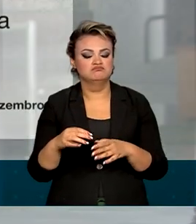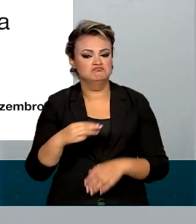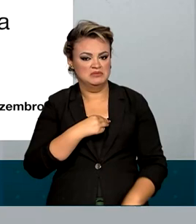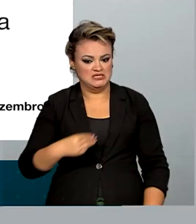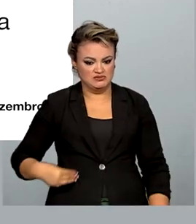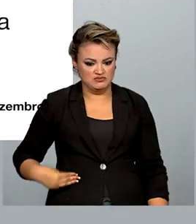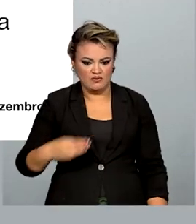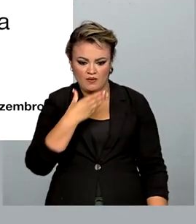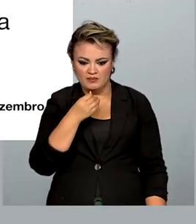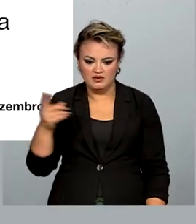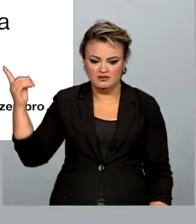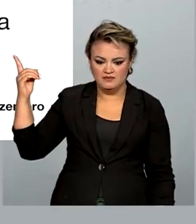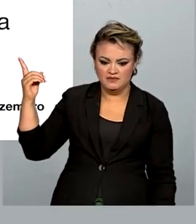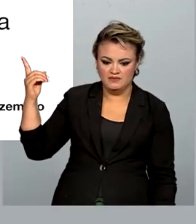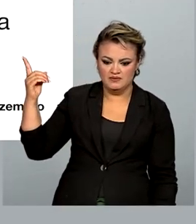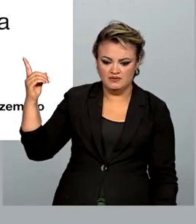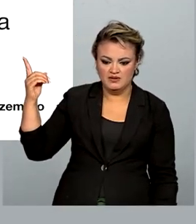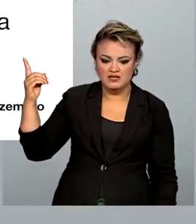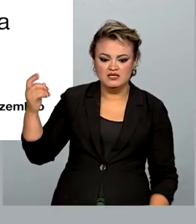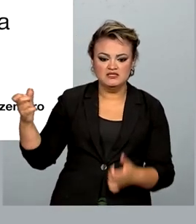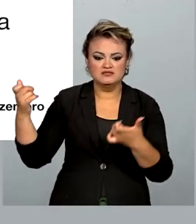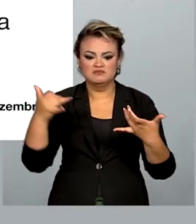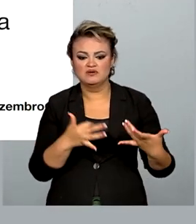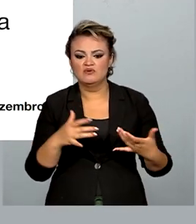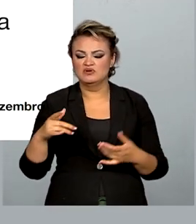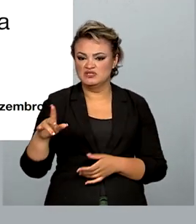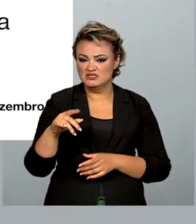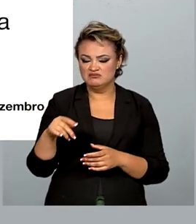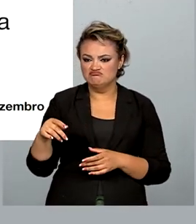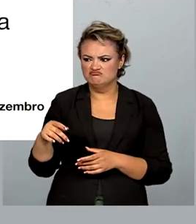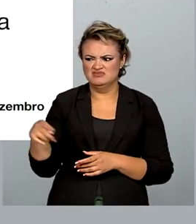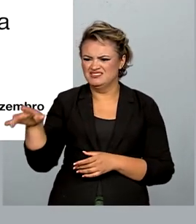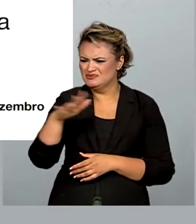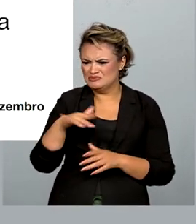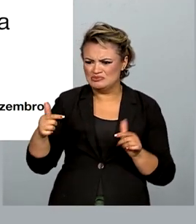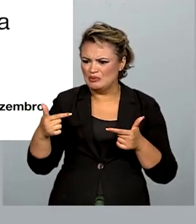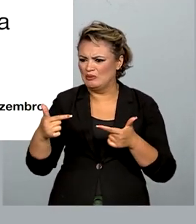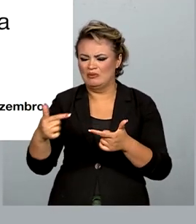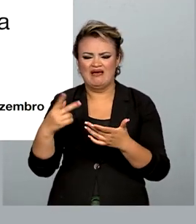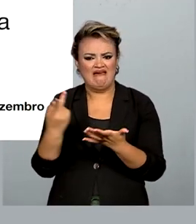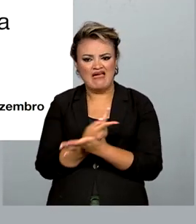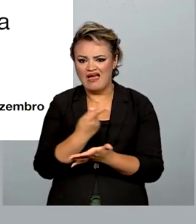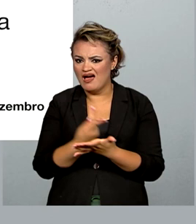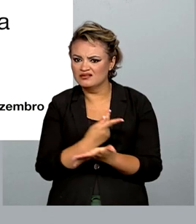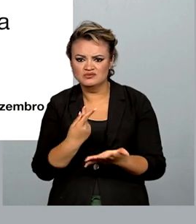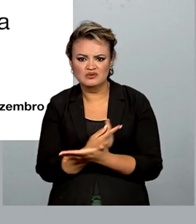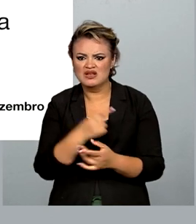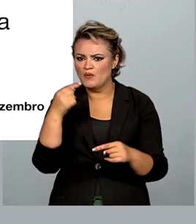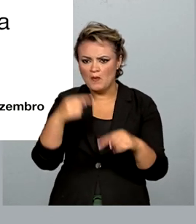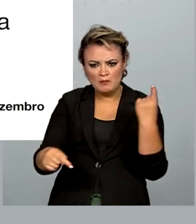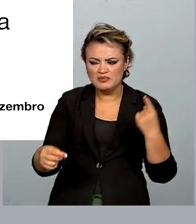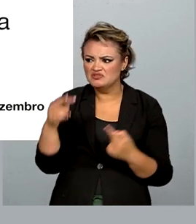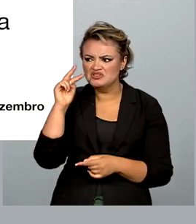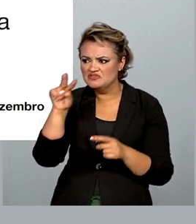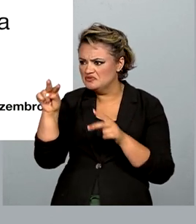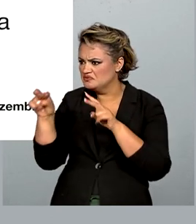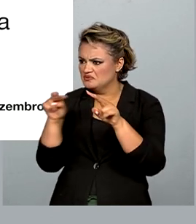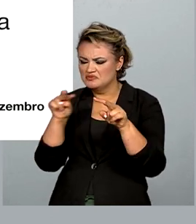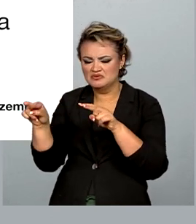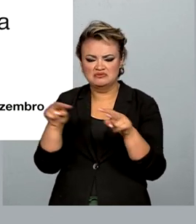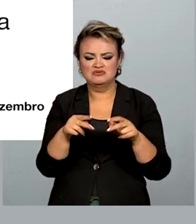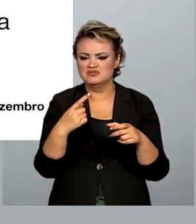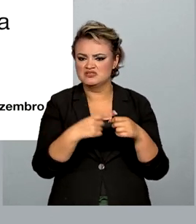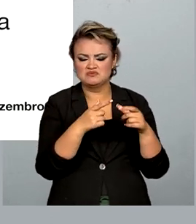Pública e Justiça, Anderson Torres, condenou os ataques dizendo que nada justifica as cenas lamentáveis em